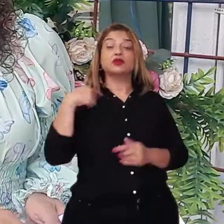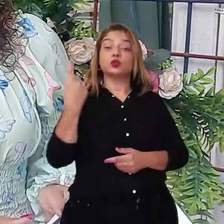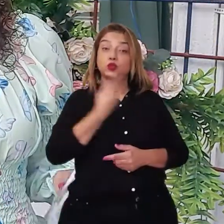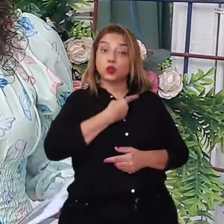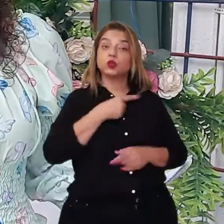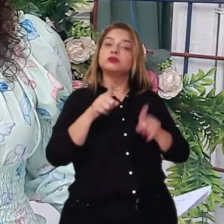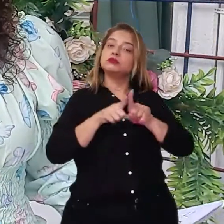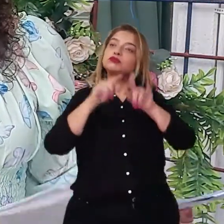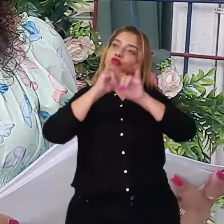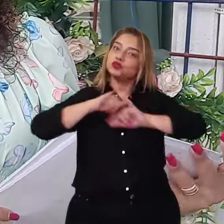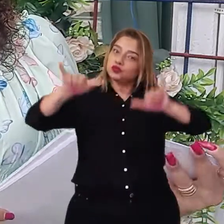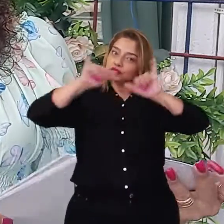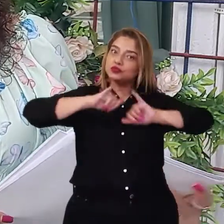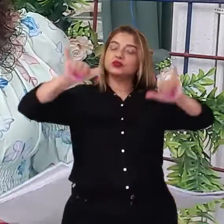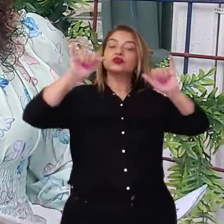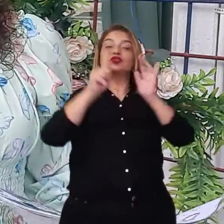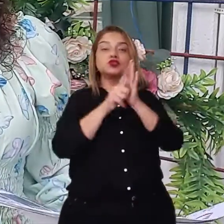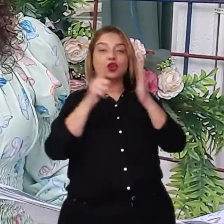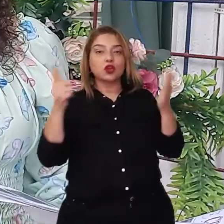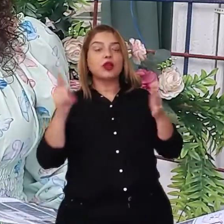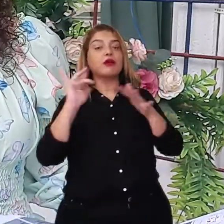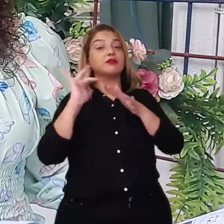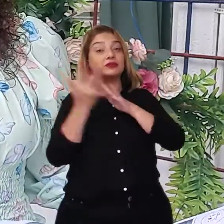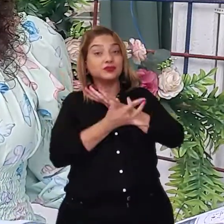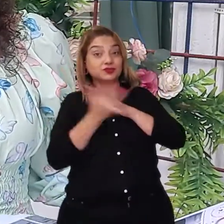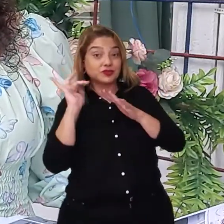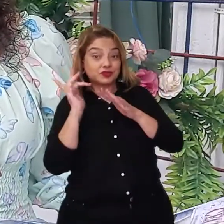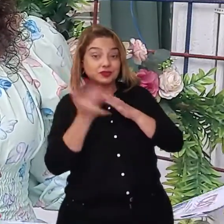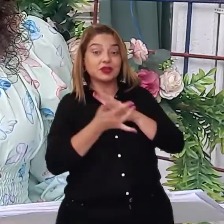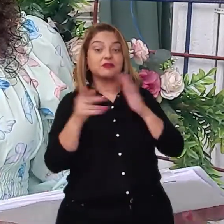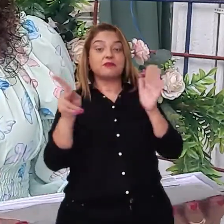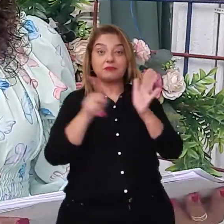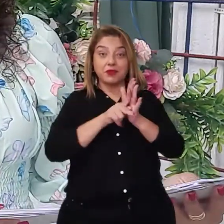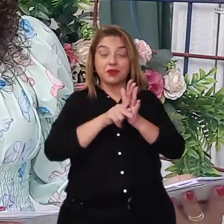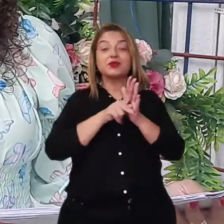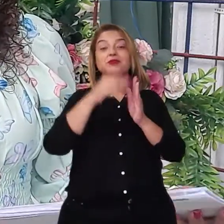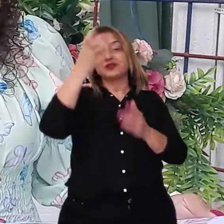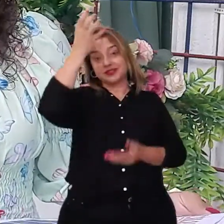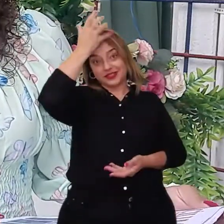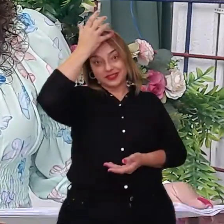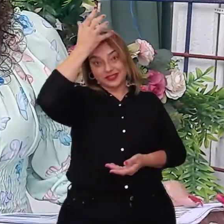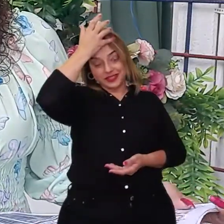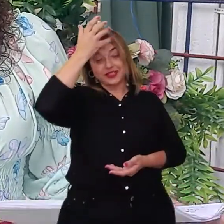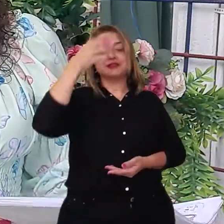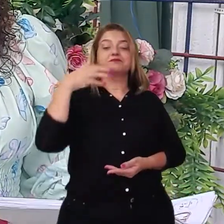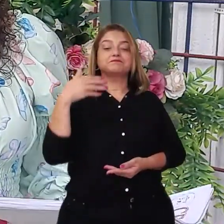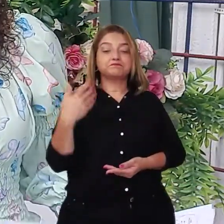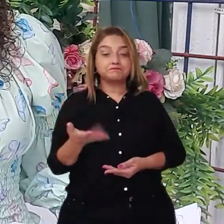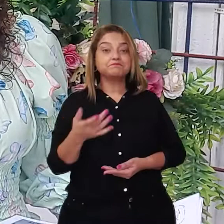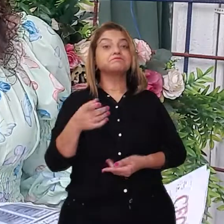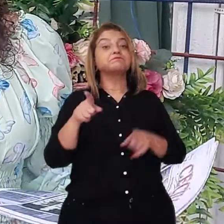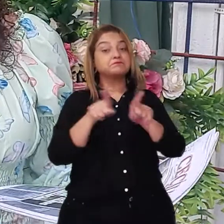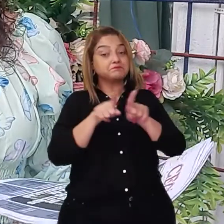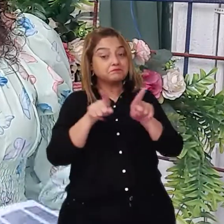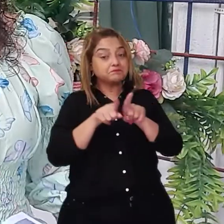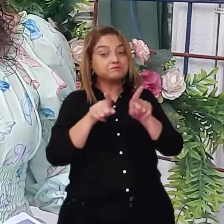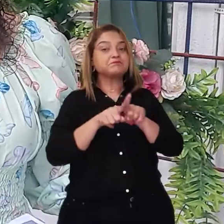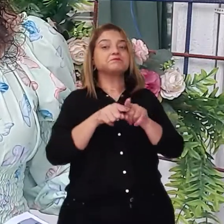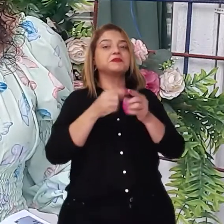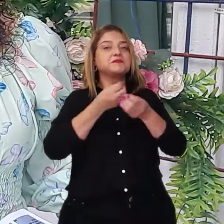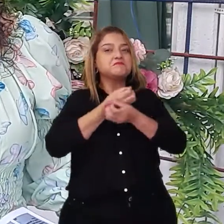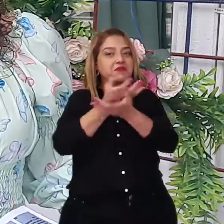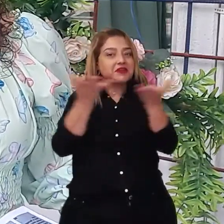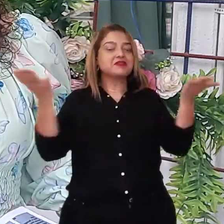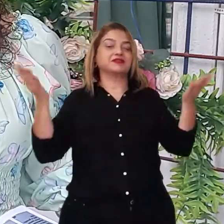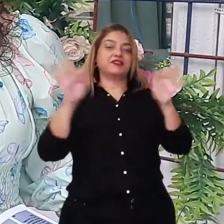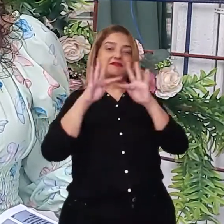divulgamos o jornal nas redes sociais do CEMEI e enviamos para todas as